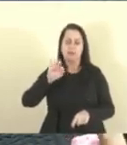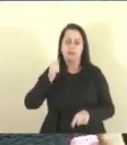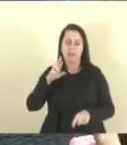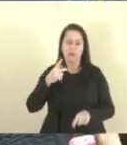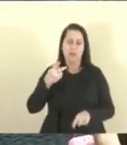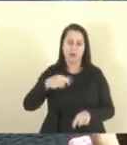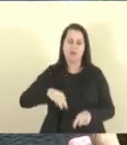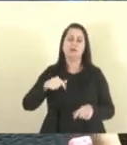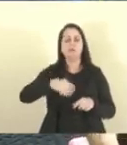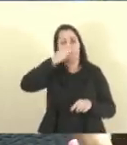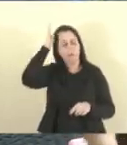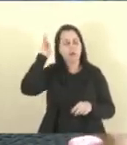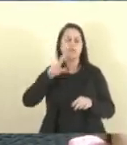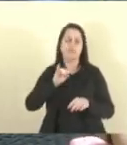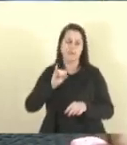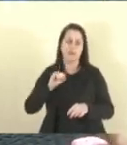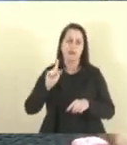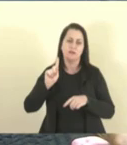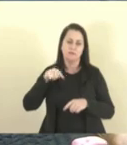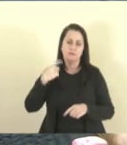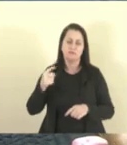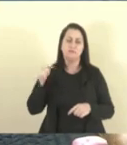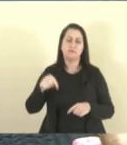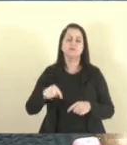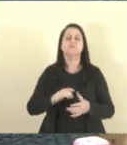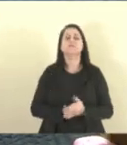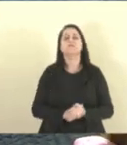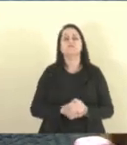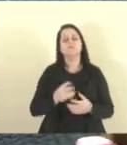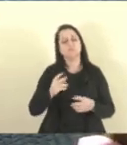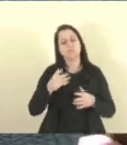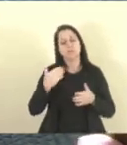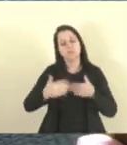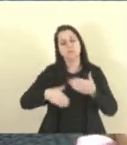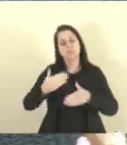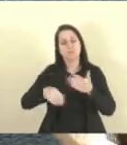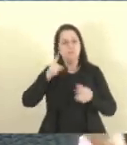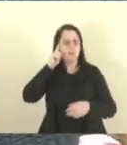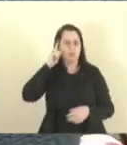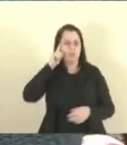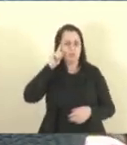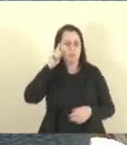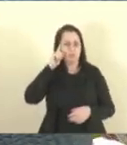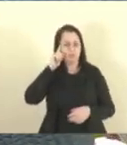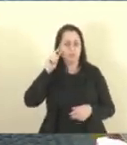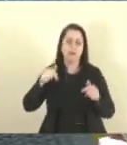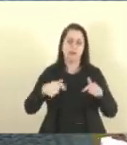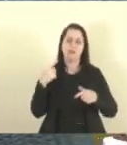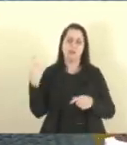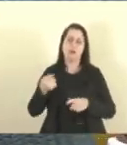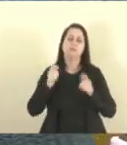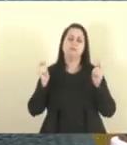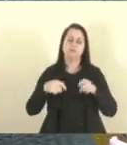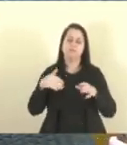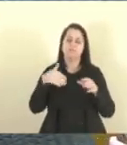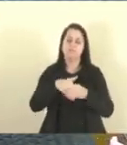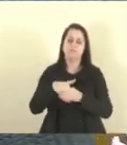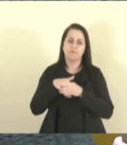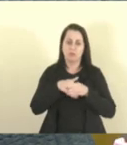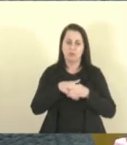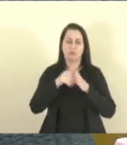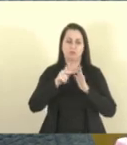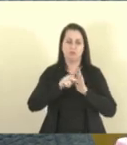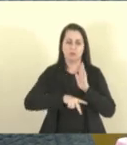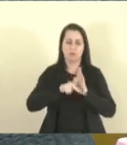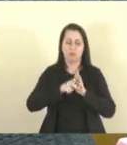nessa casa daqui a alguns dias, para que nós possamos também votar esse